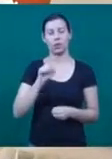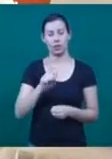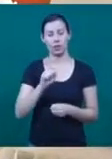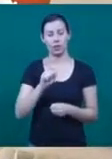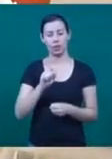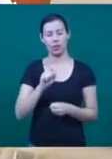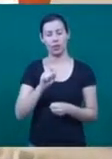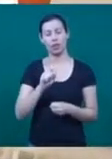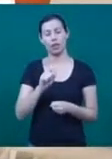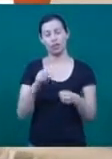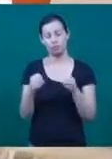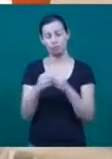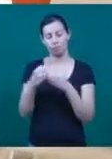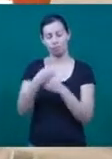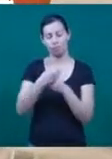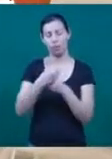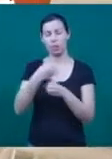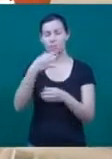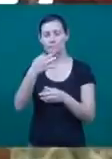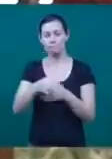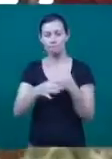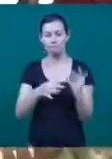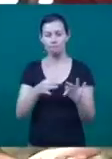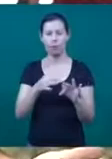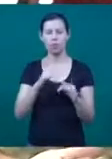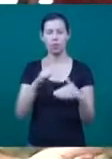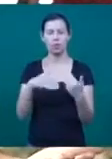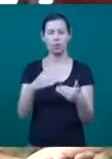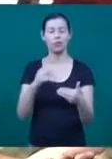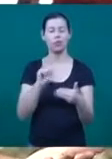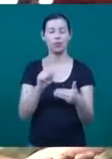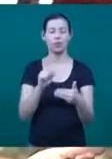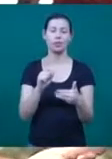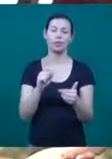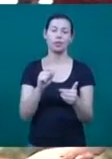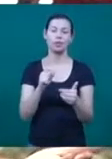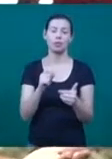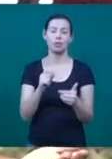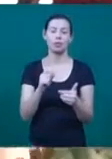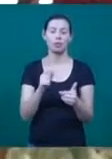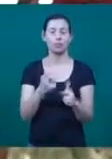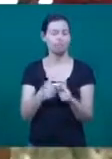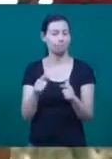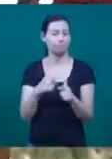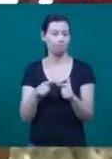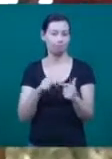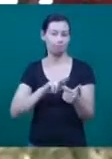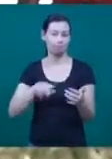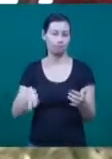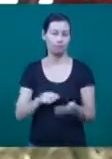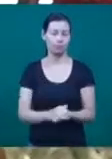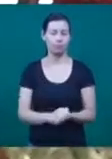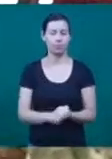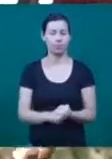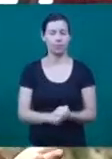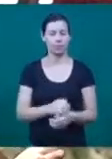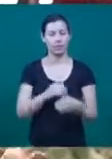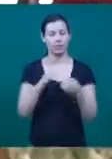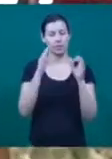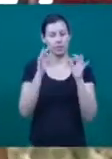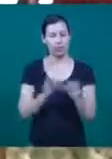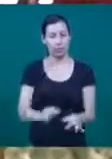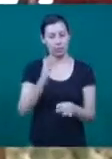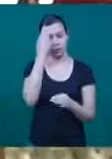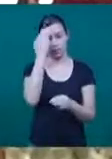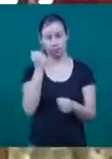onde elas estão, elas vão dar sintomas no indivíduo. A causa da esclerose múltipla ainda é desconhecida. A doença